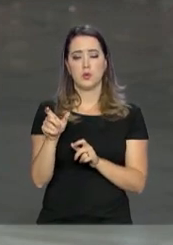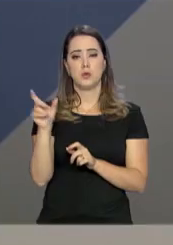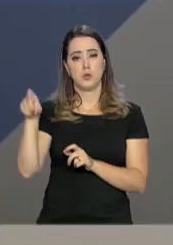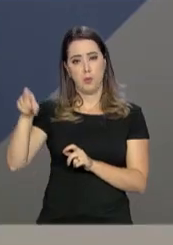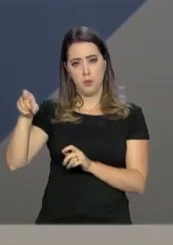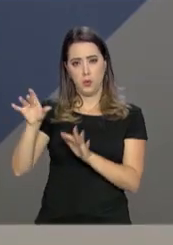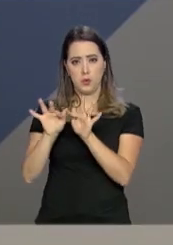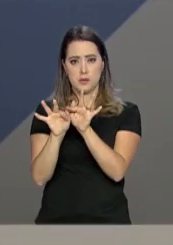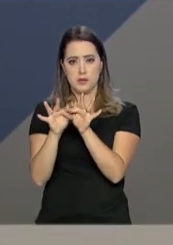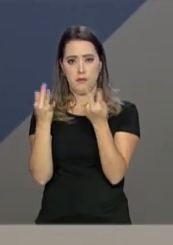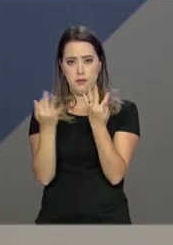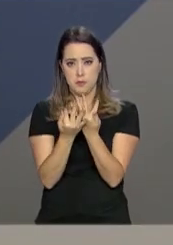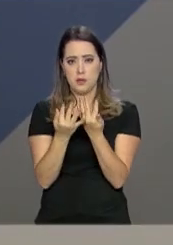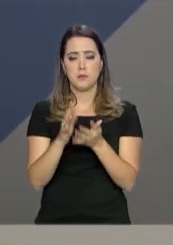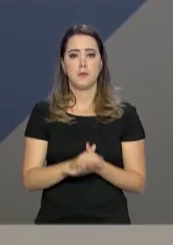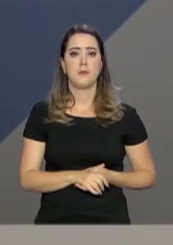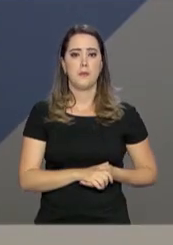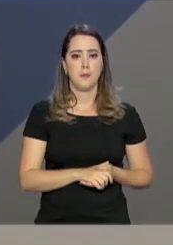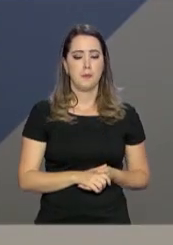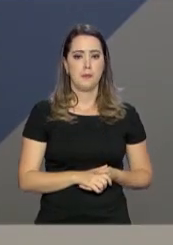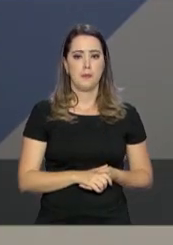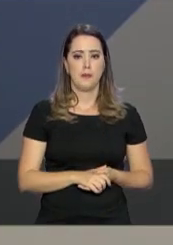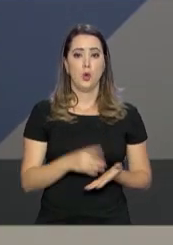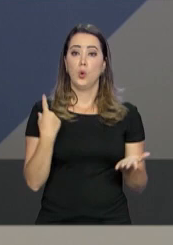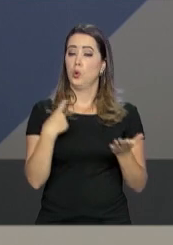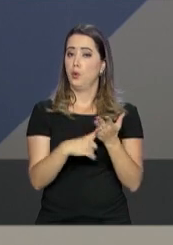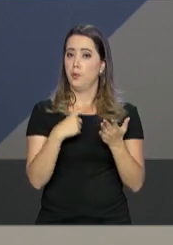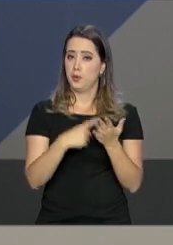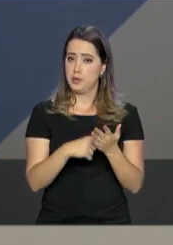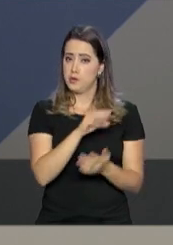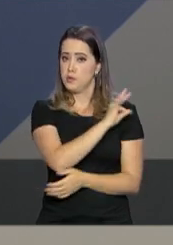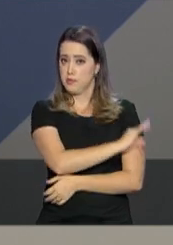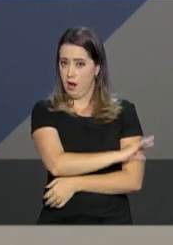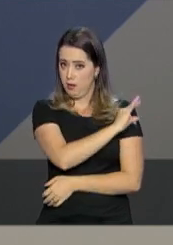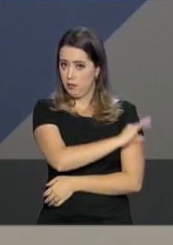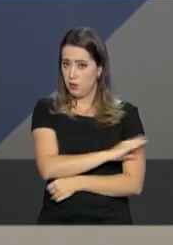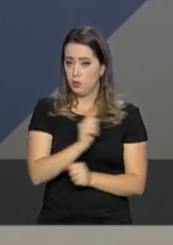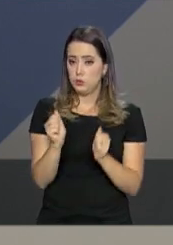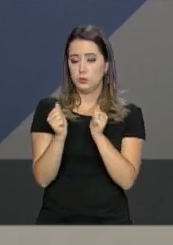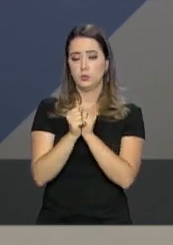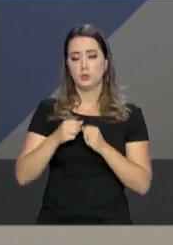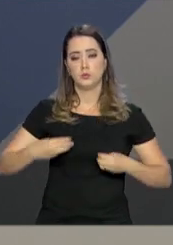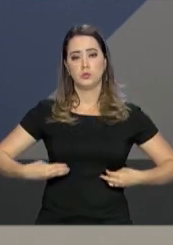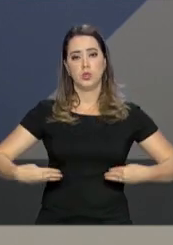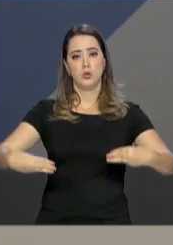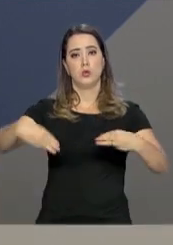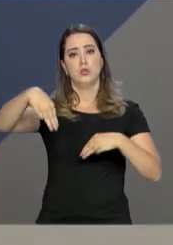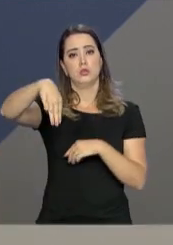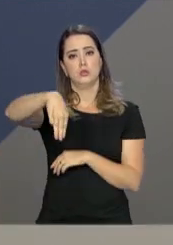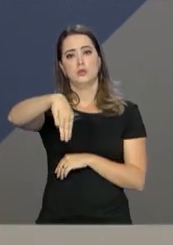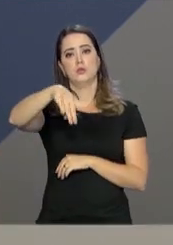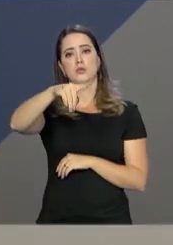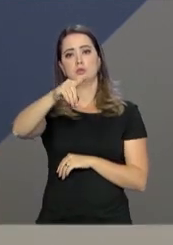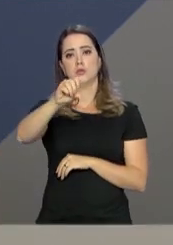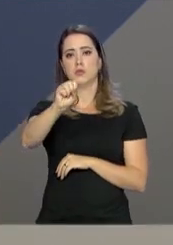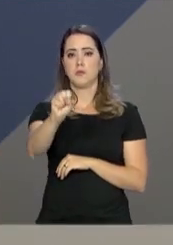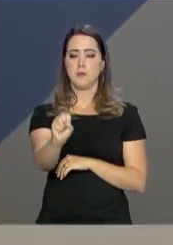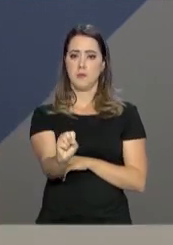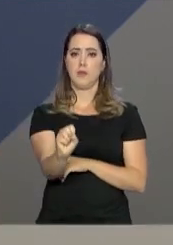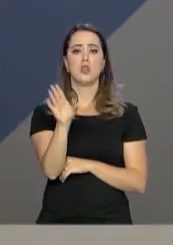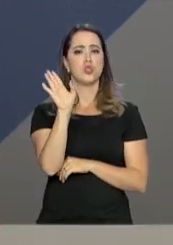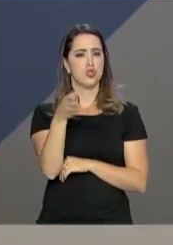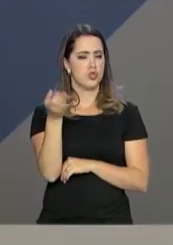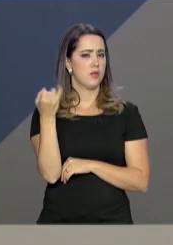Família. O acordo de cooperação técnica que o Banco do Nordeste tem feito com o Ministério do Desenvolvimento Social, ministro, tem sido de grande